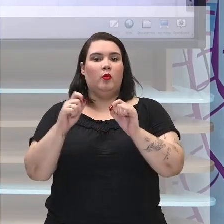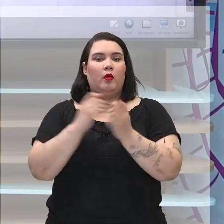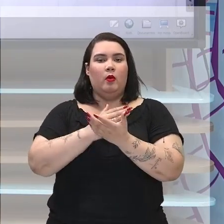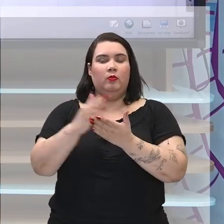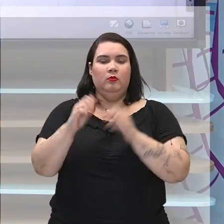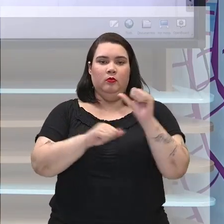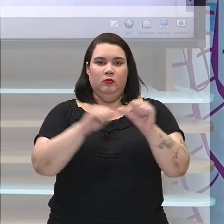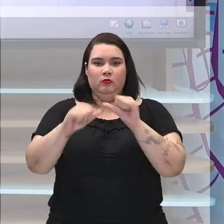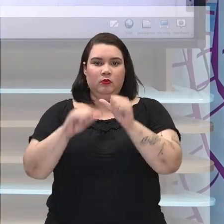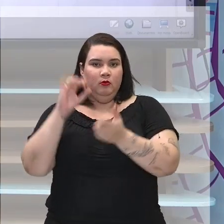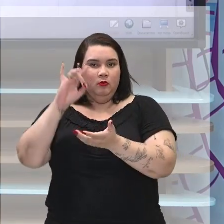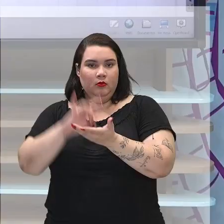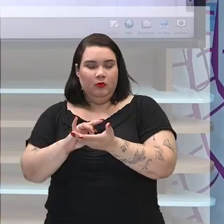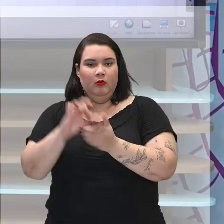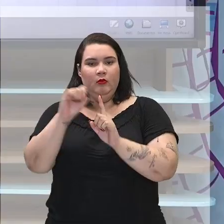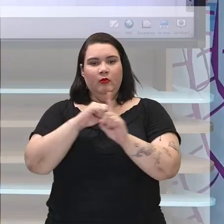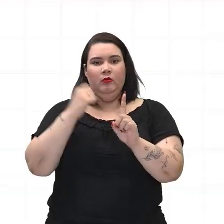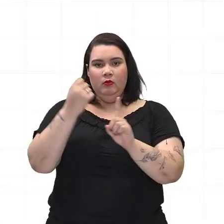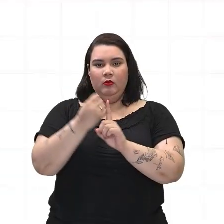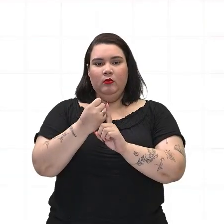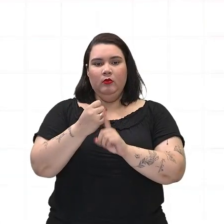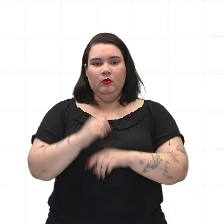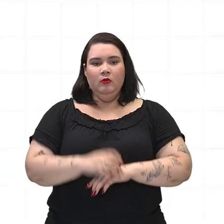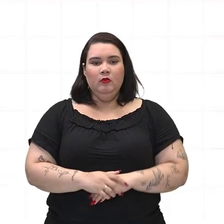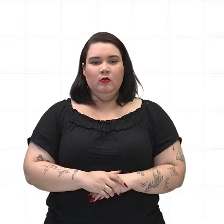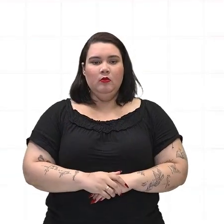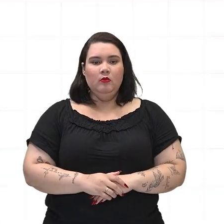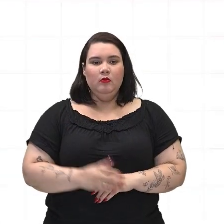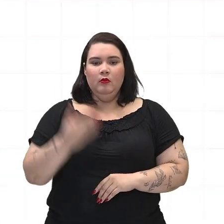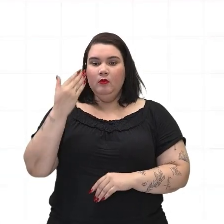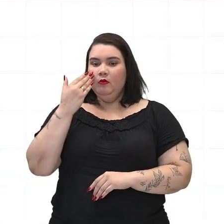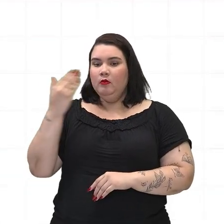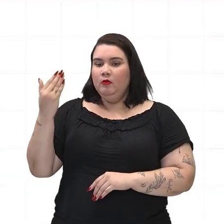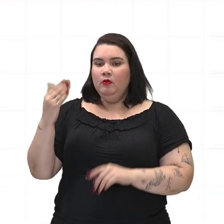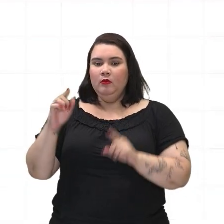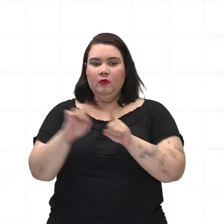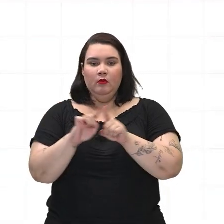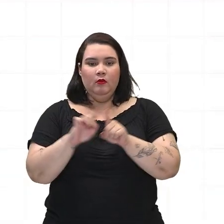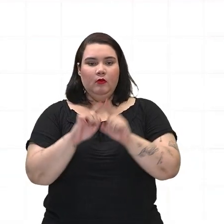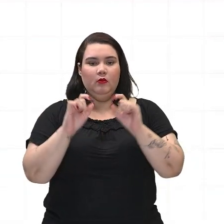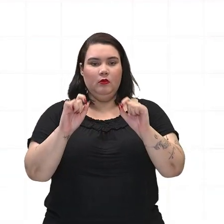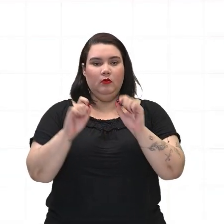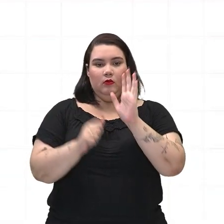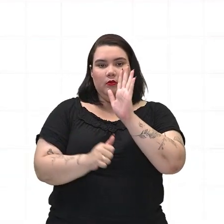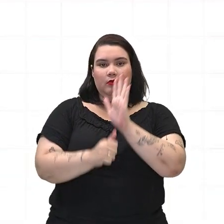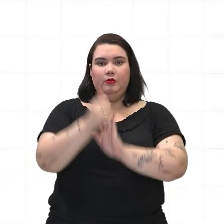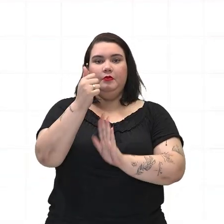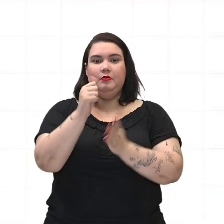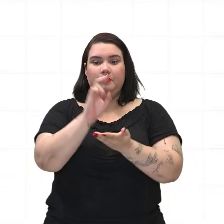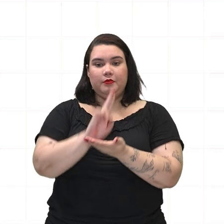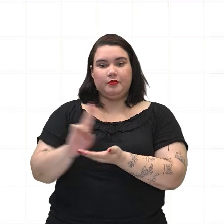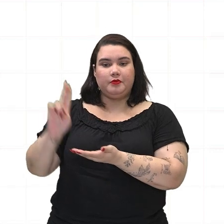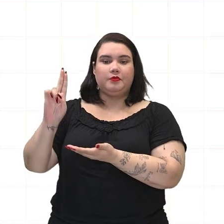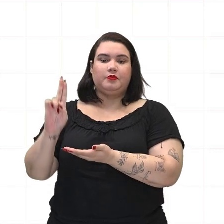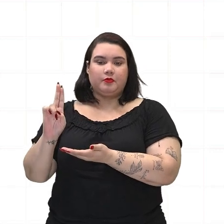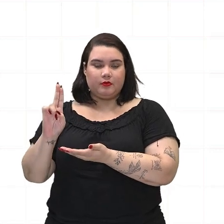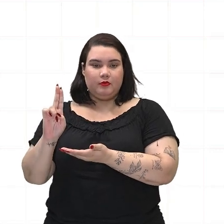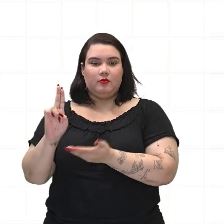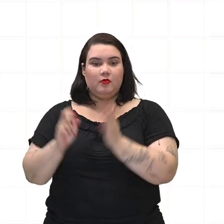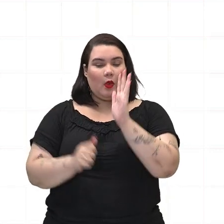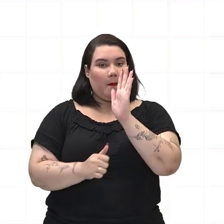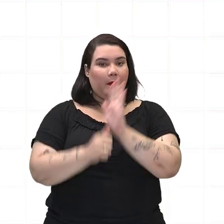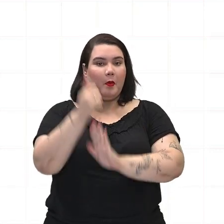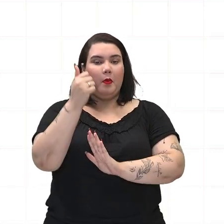sociedade brasileira. Assim como a primeira universidade, o primeiro